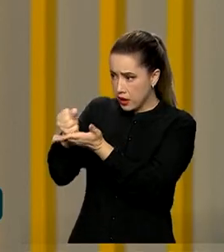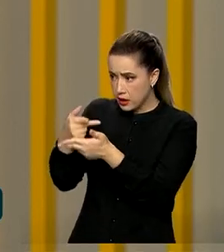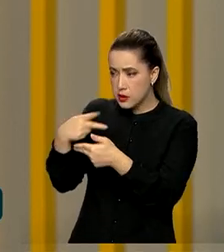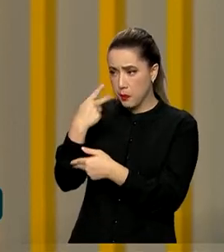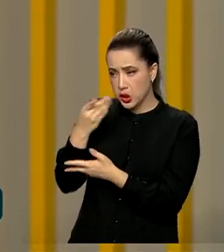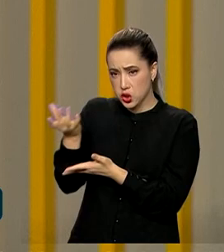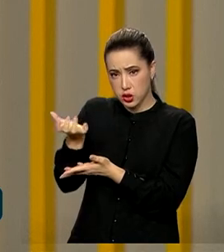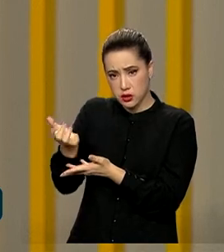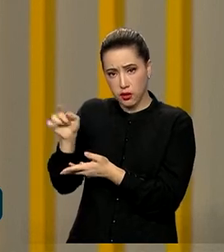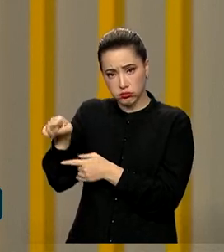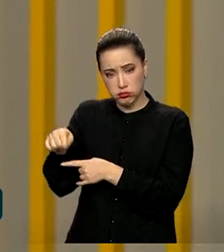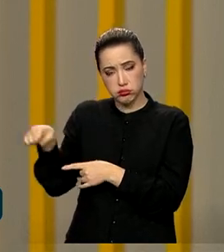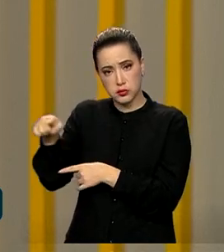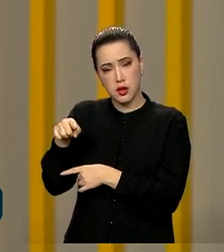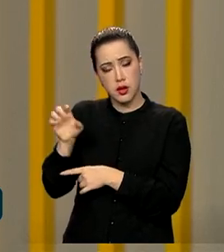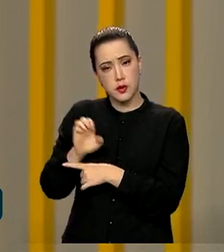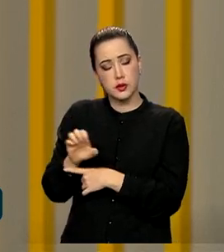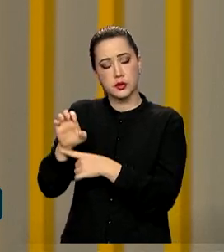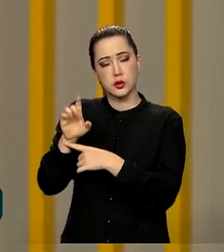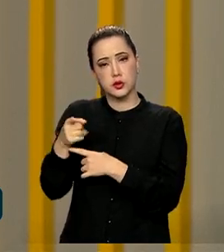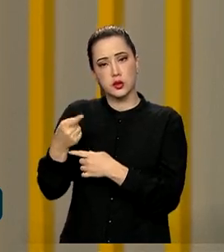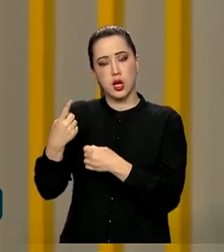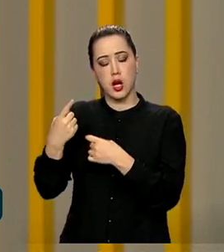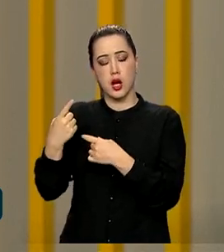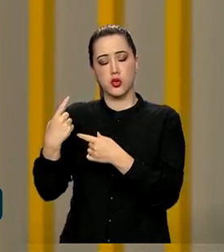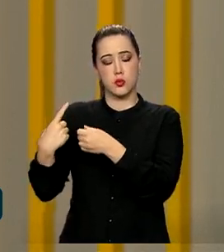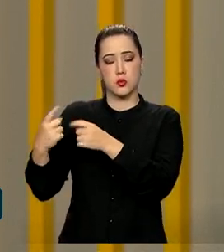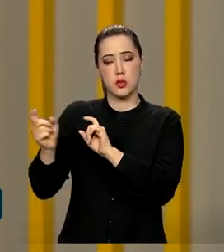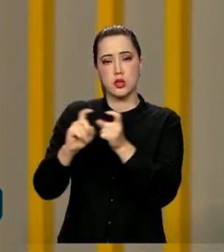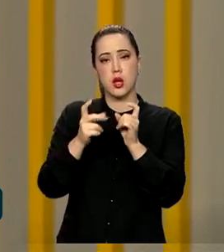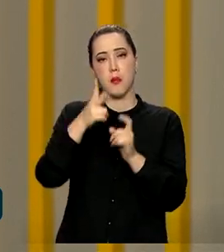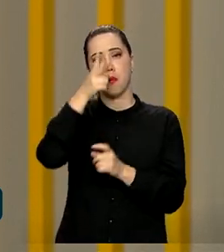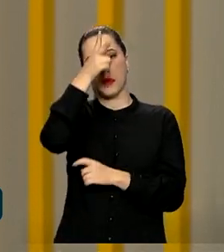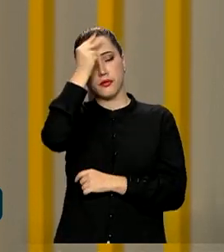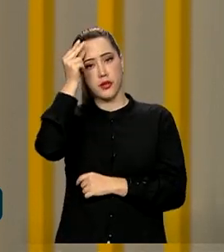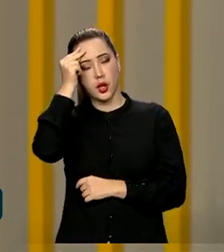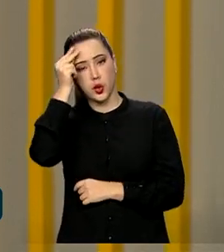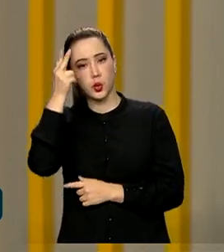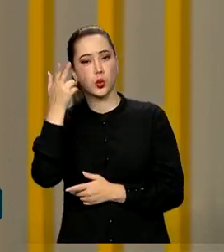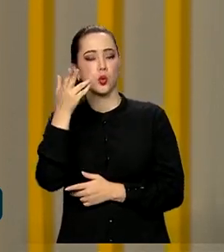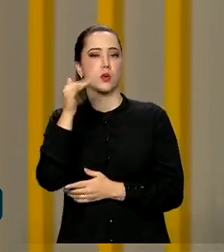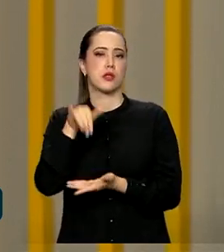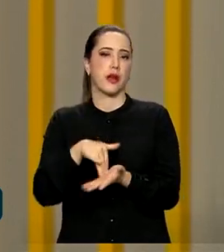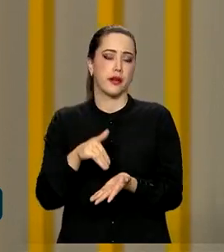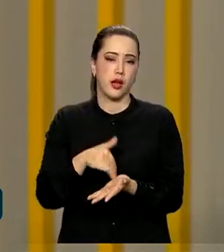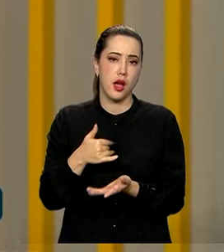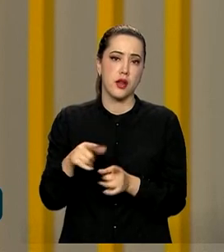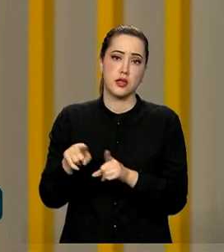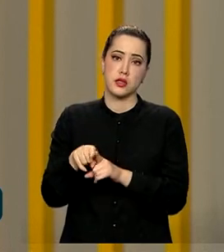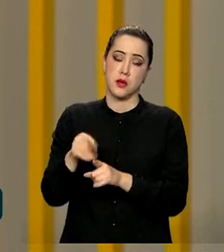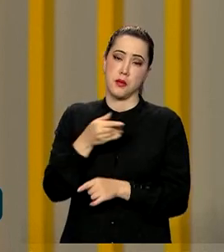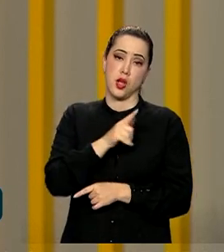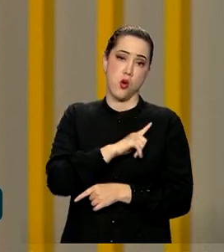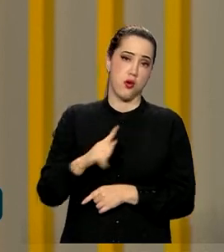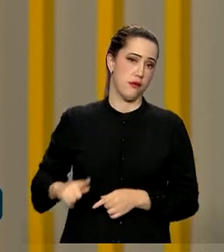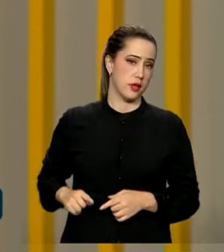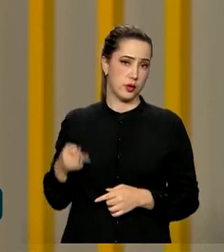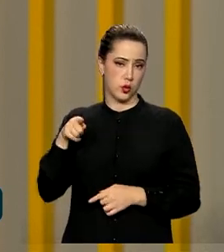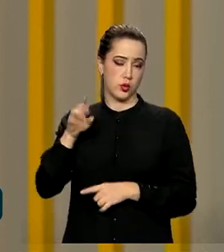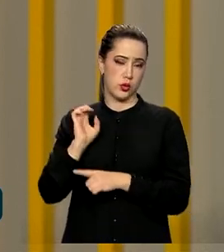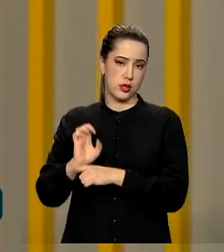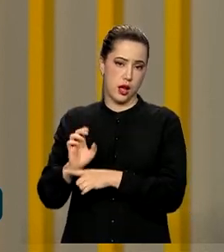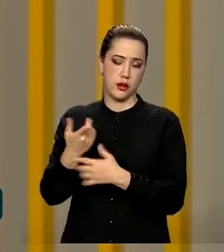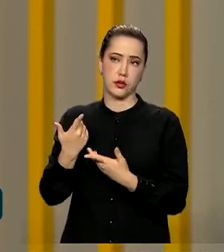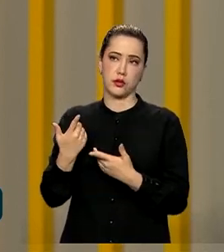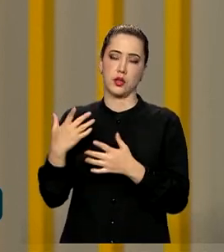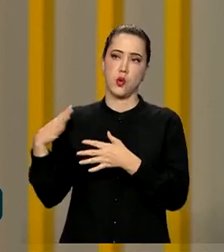municipais, aos gestores, prefeitos, prefeitas, secretários e secretárias. E também é o governo do estado. É uma parceria com o